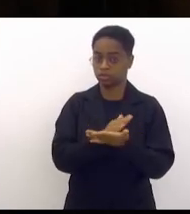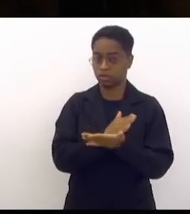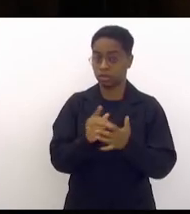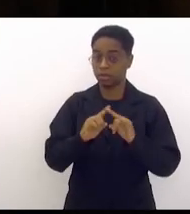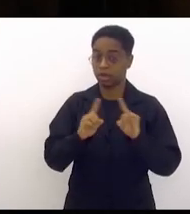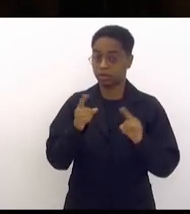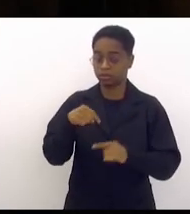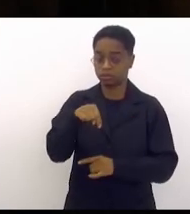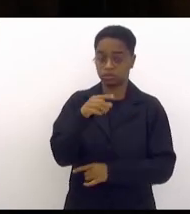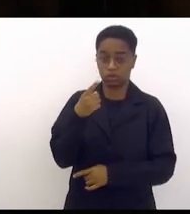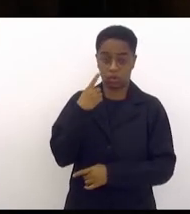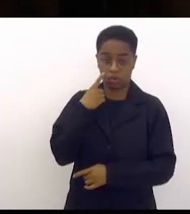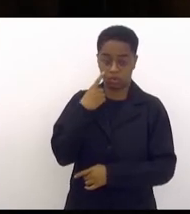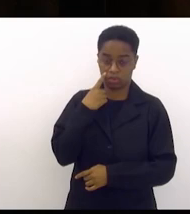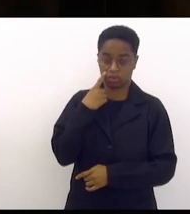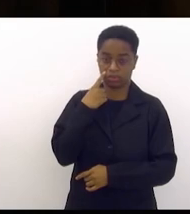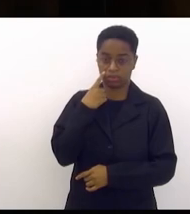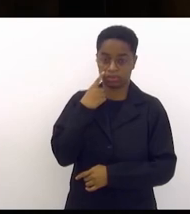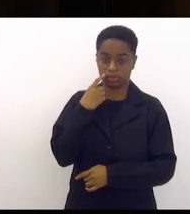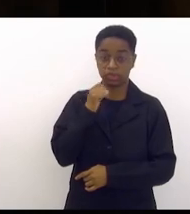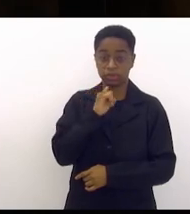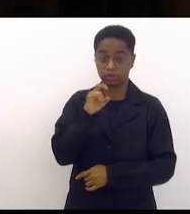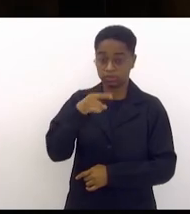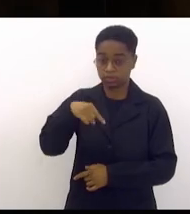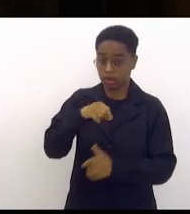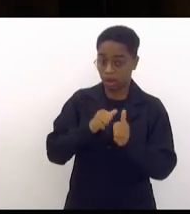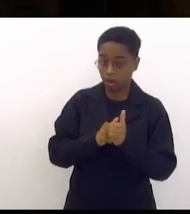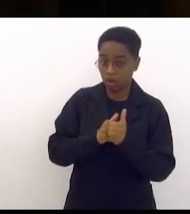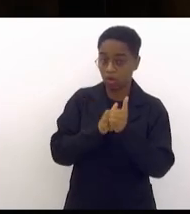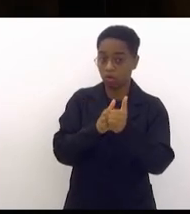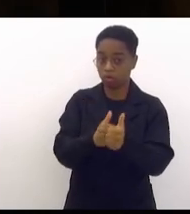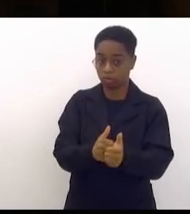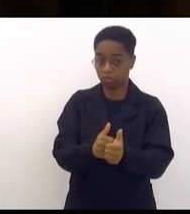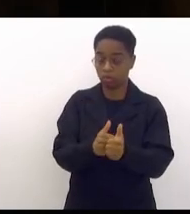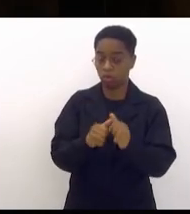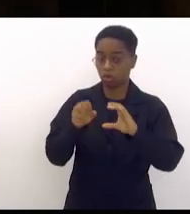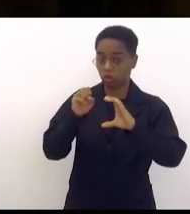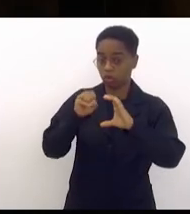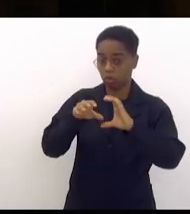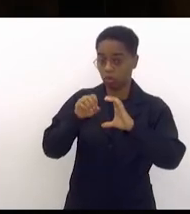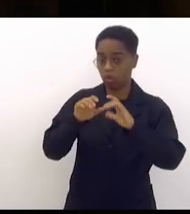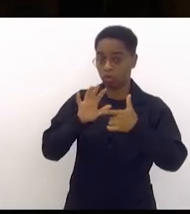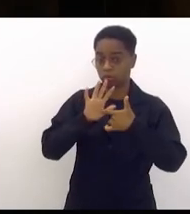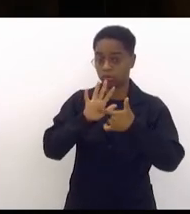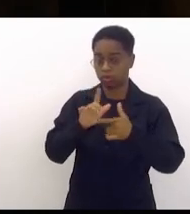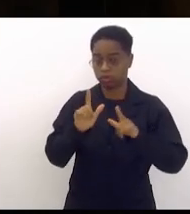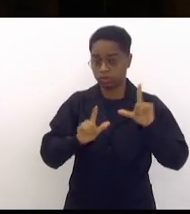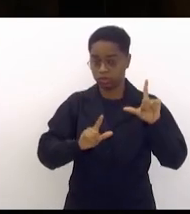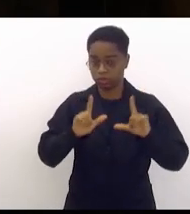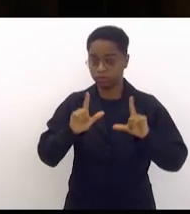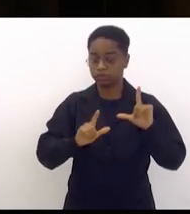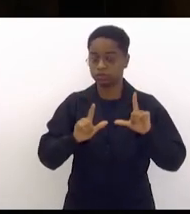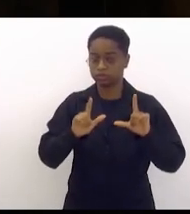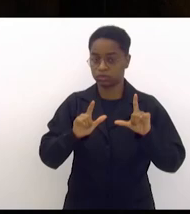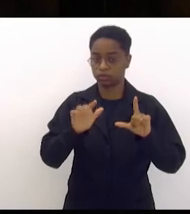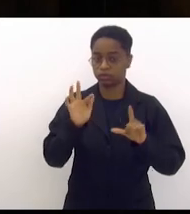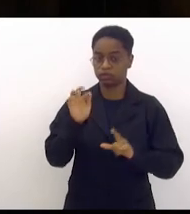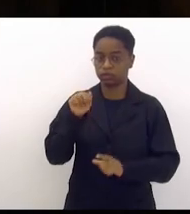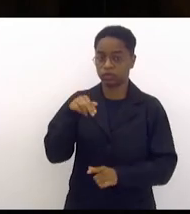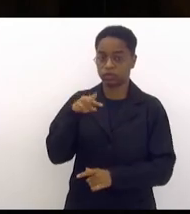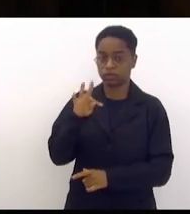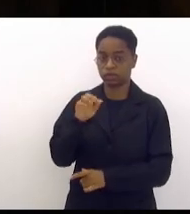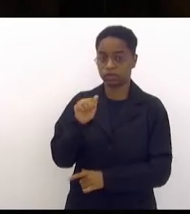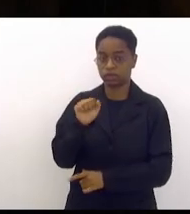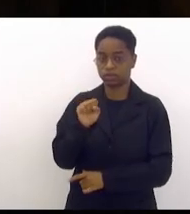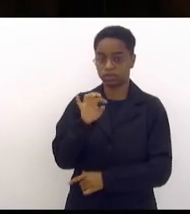vejam quem acompanhou a rede globo de televisão o Fantástico viu